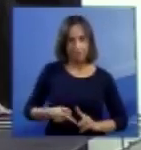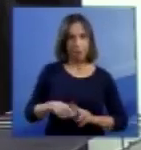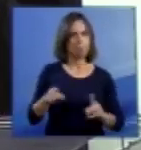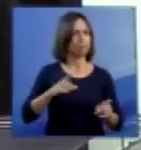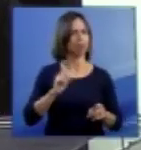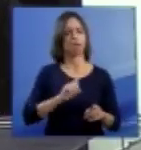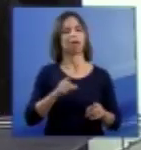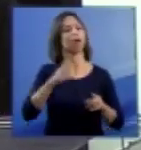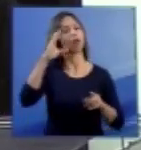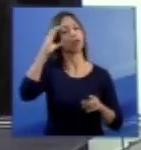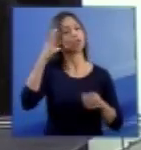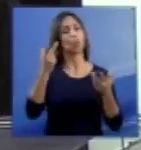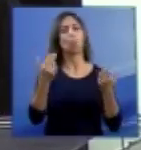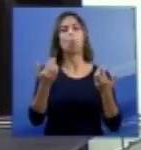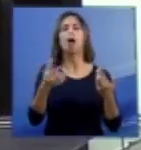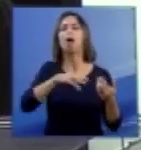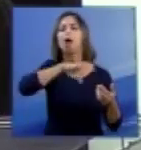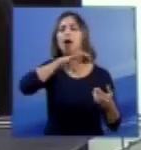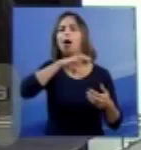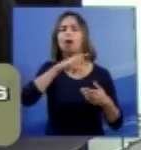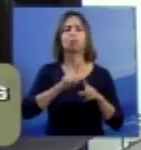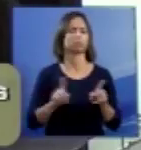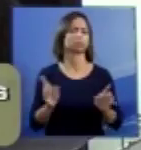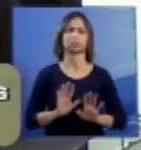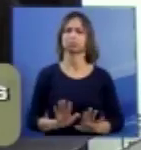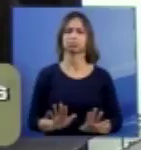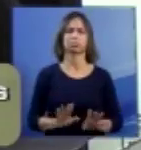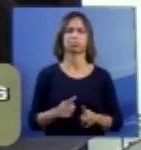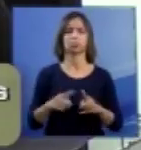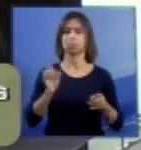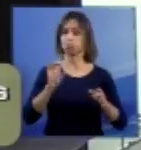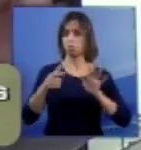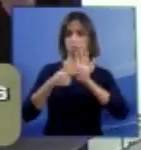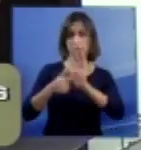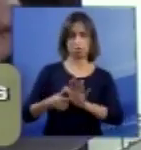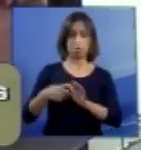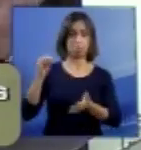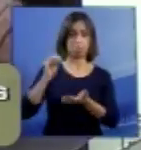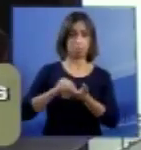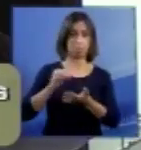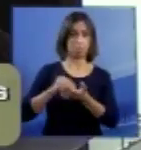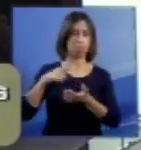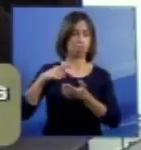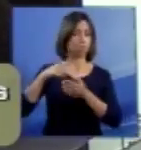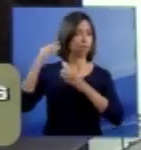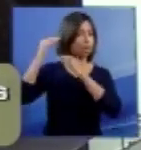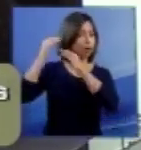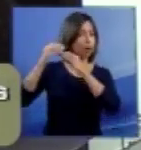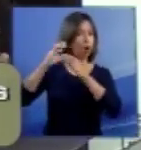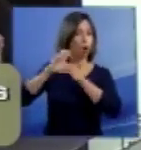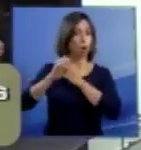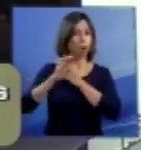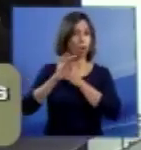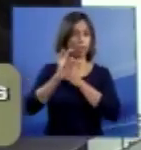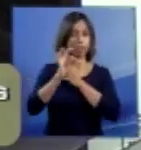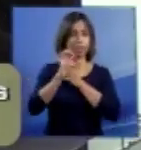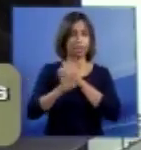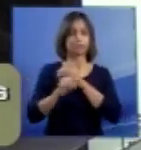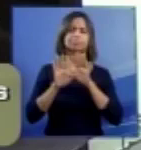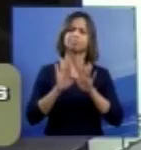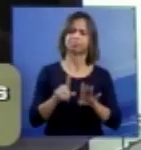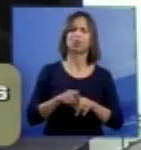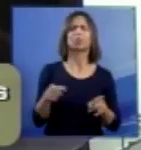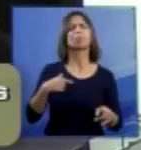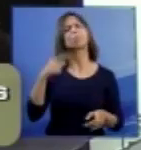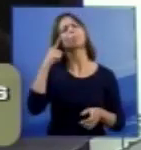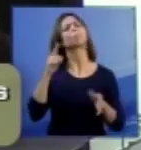A consciência é de um ser humano que só não se expressa porque não tem o córtex cerebral. Próximo, favor. Então, quando nós perguntamos por que